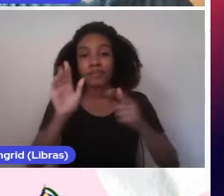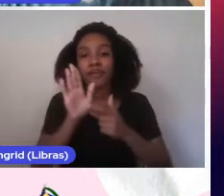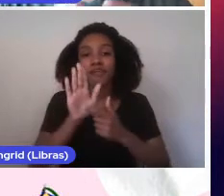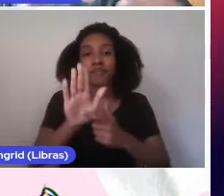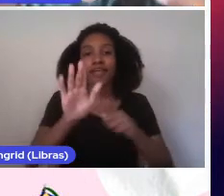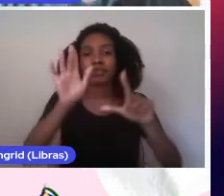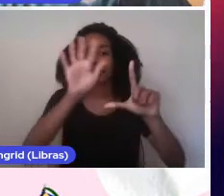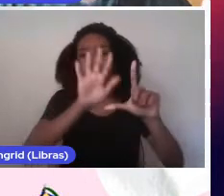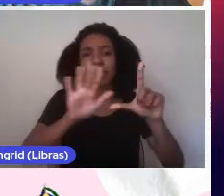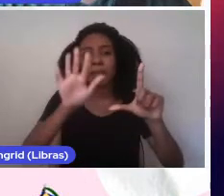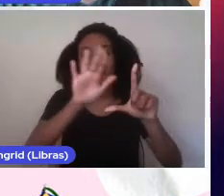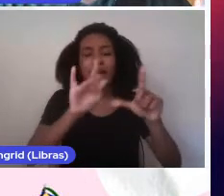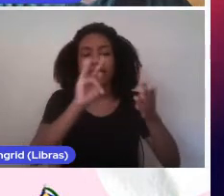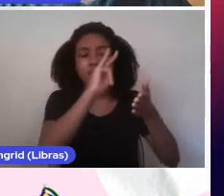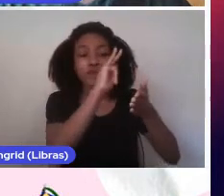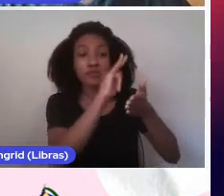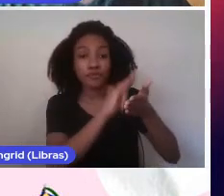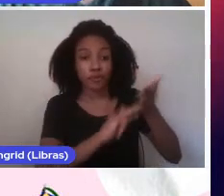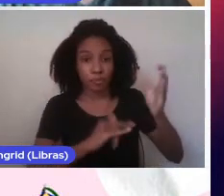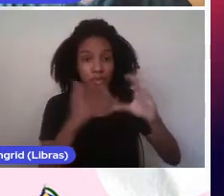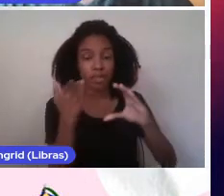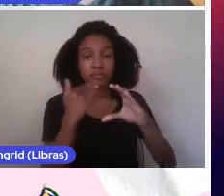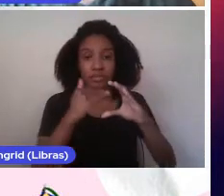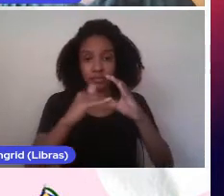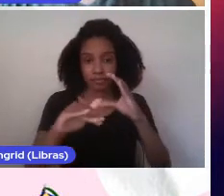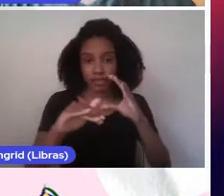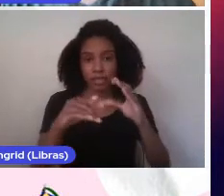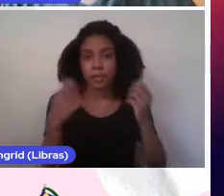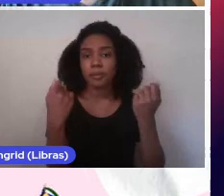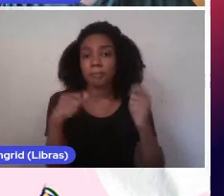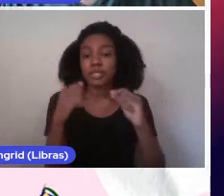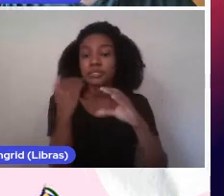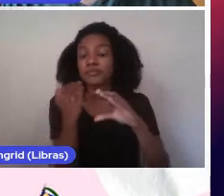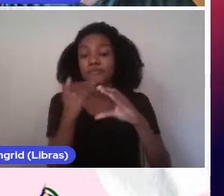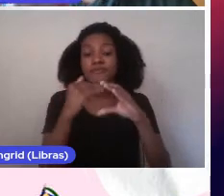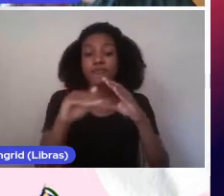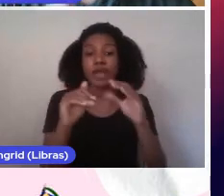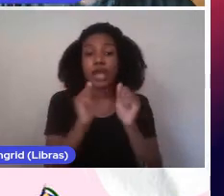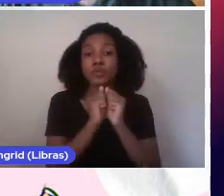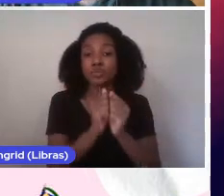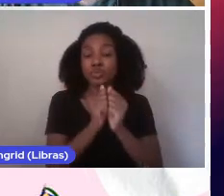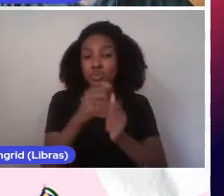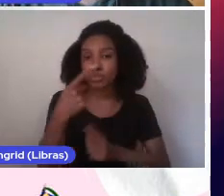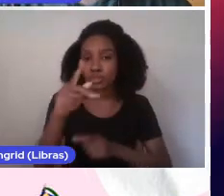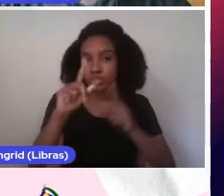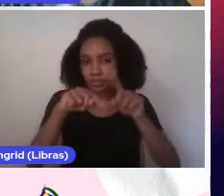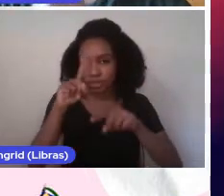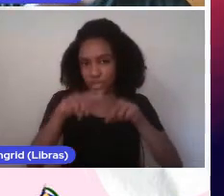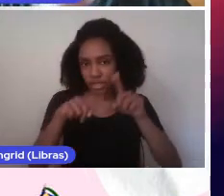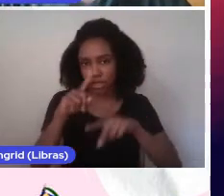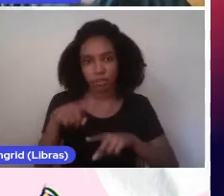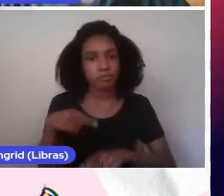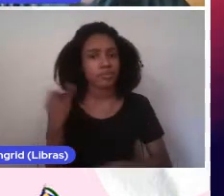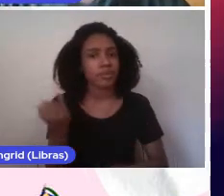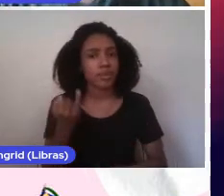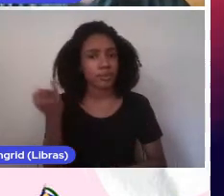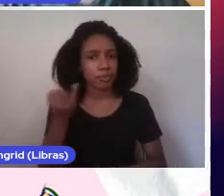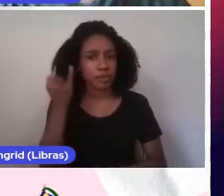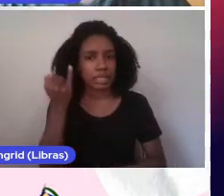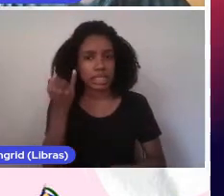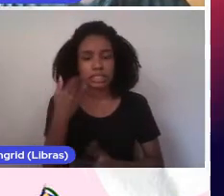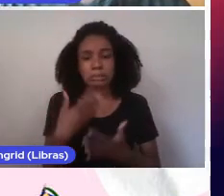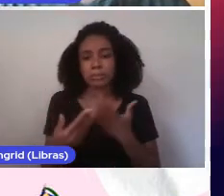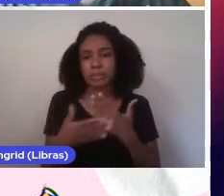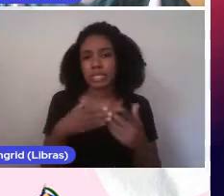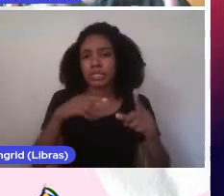ilustrativas do formulário de envio que deverá ser encaminhado junto ao seu material. Isso é muito importante. Independente se o